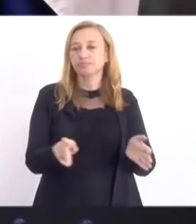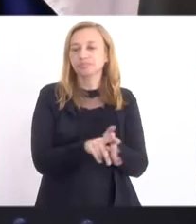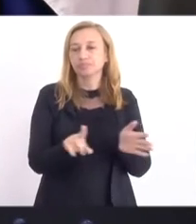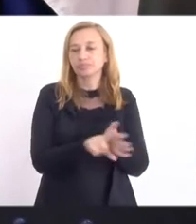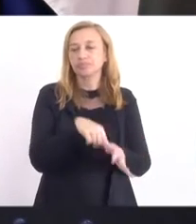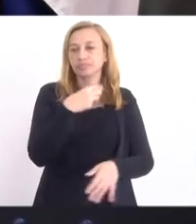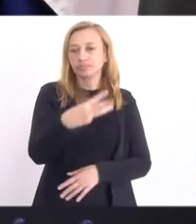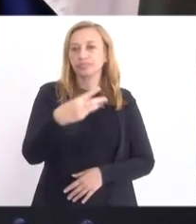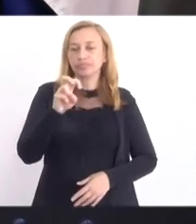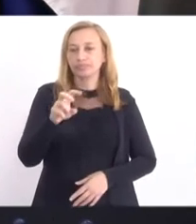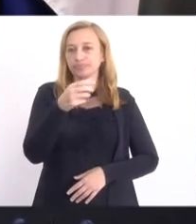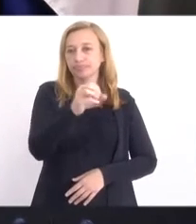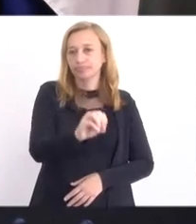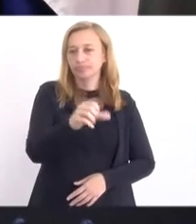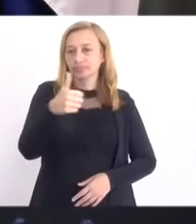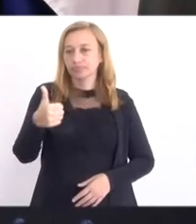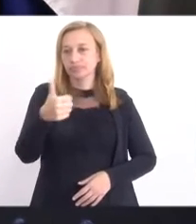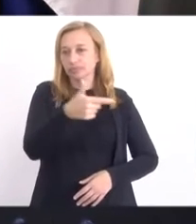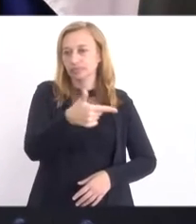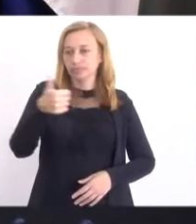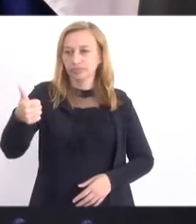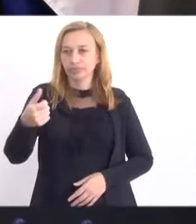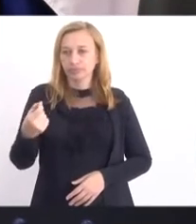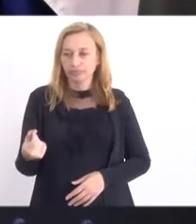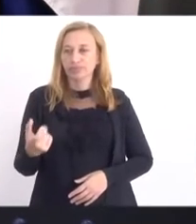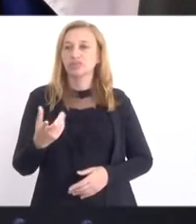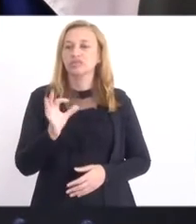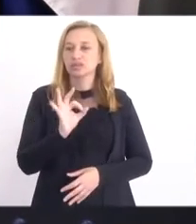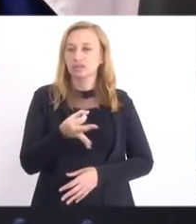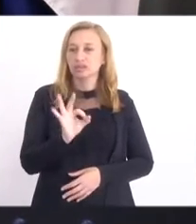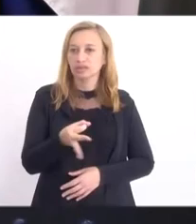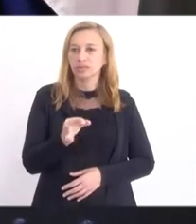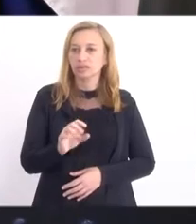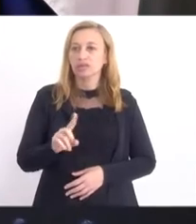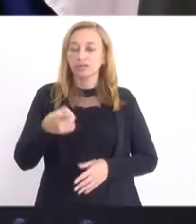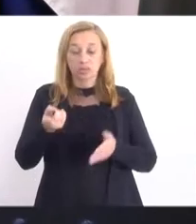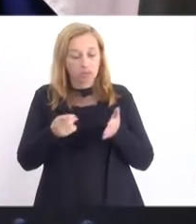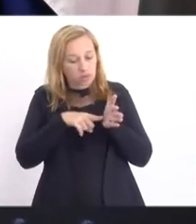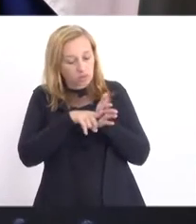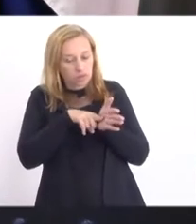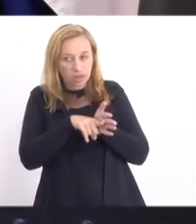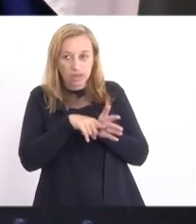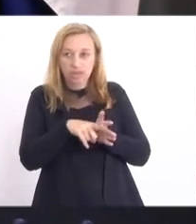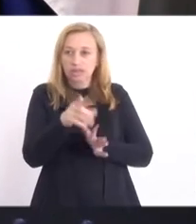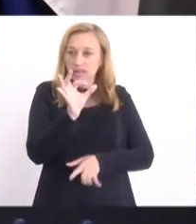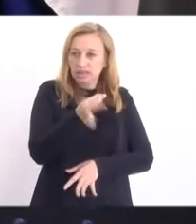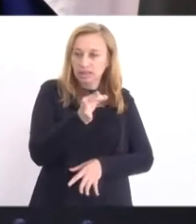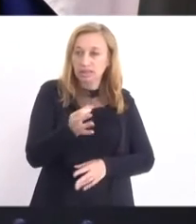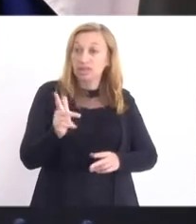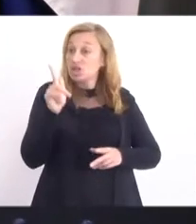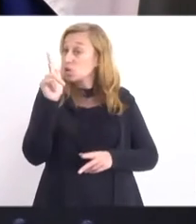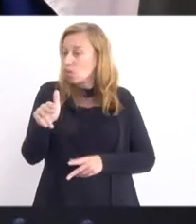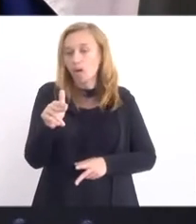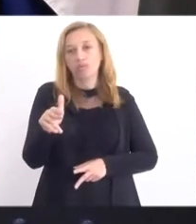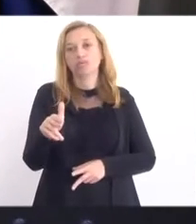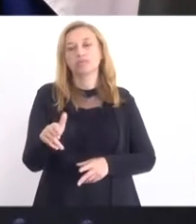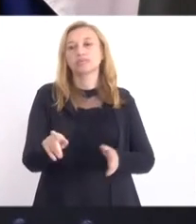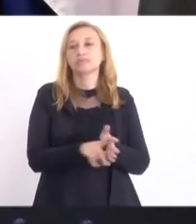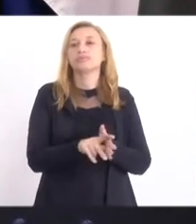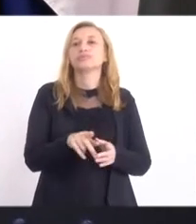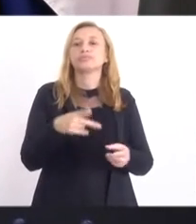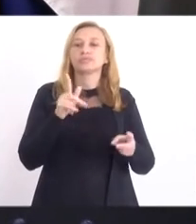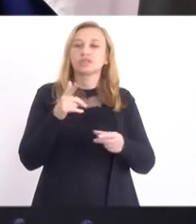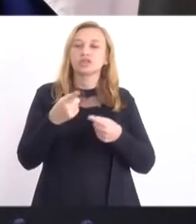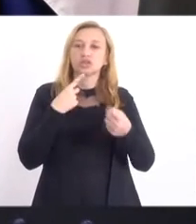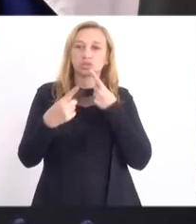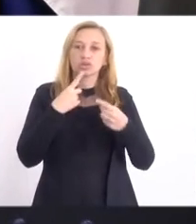3501, 2020, e, de fato, após a verificação, o projeto é absolutamente idêntico. Em discussão,